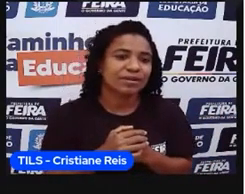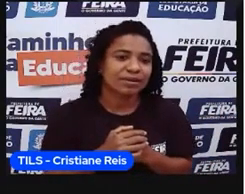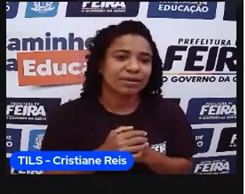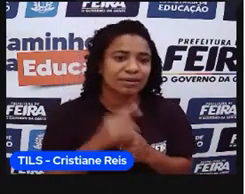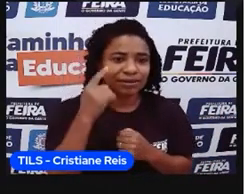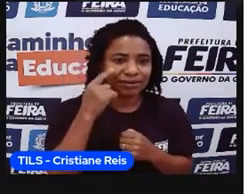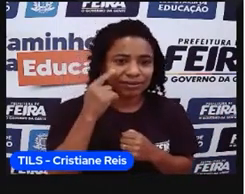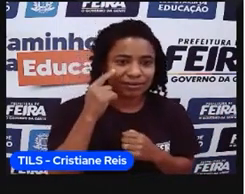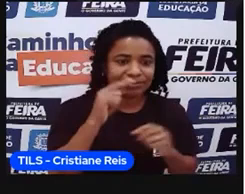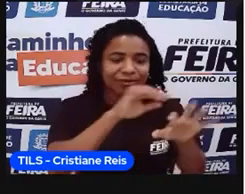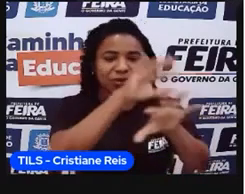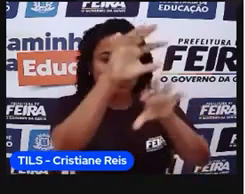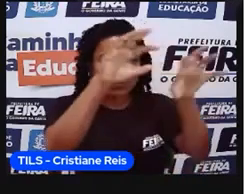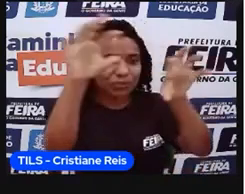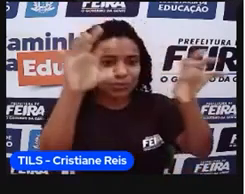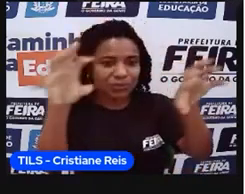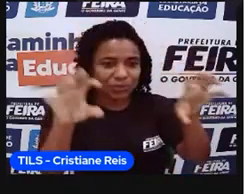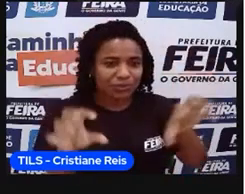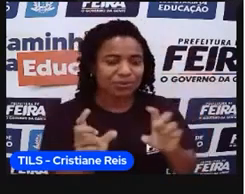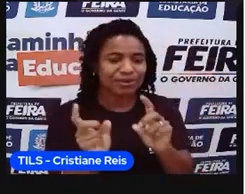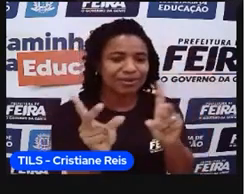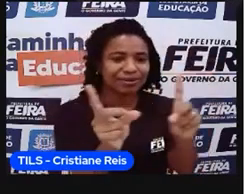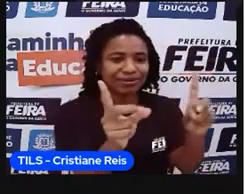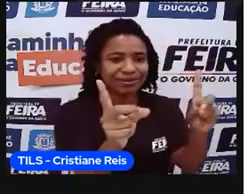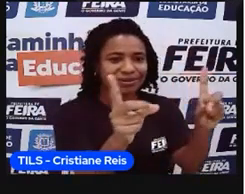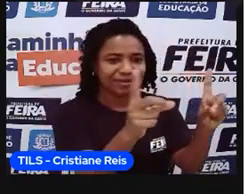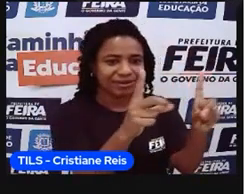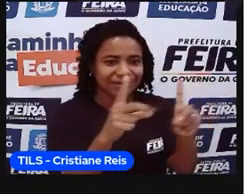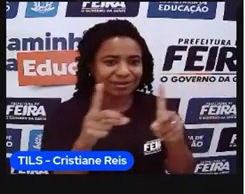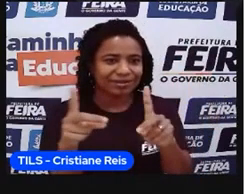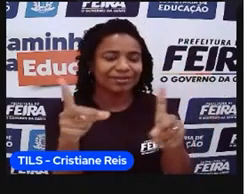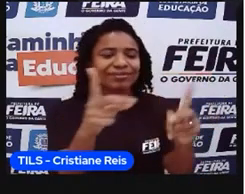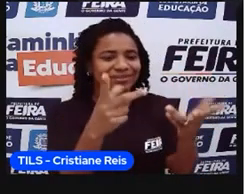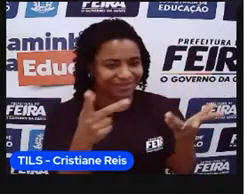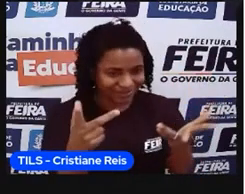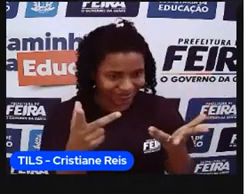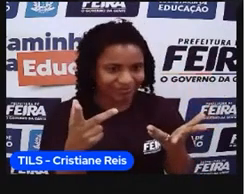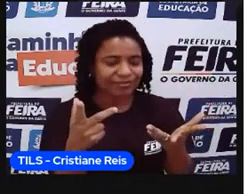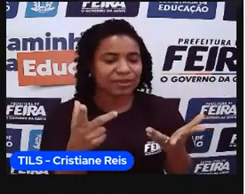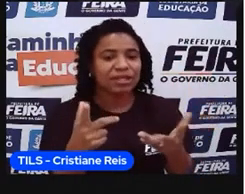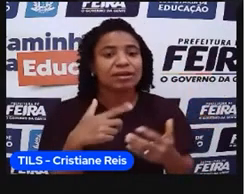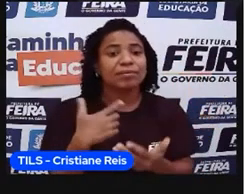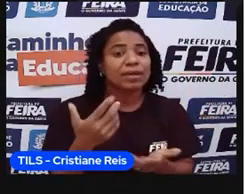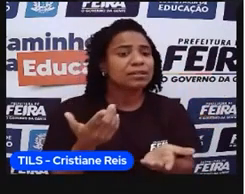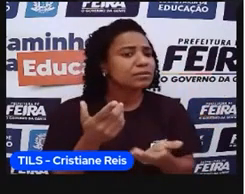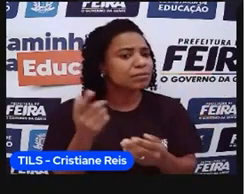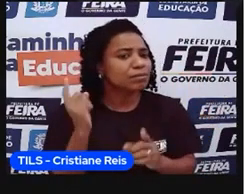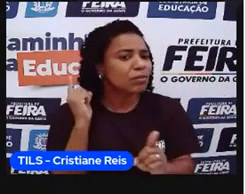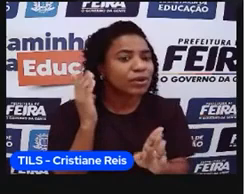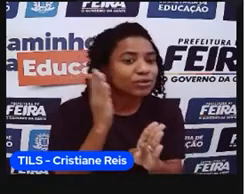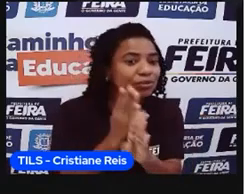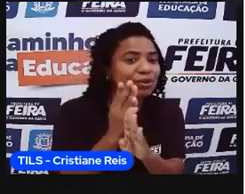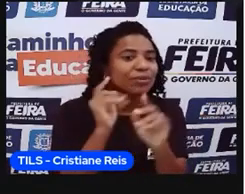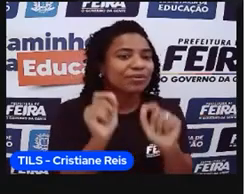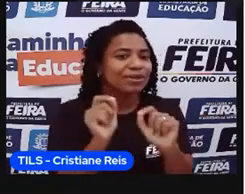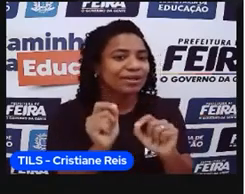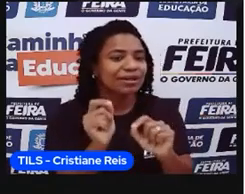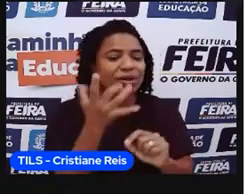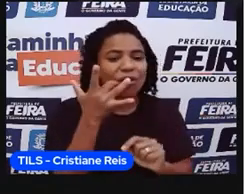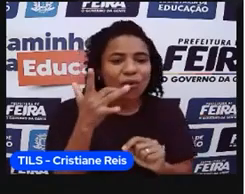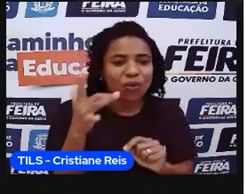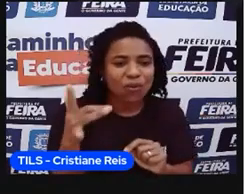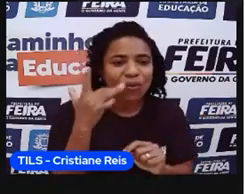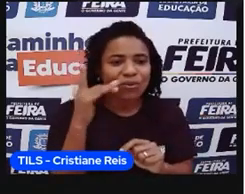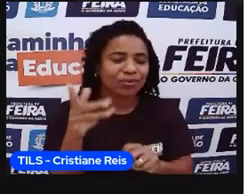nessa região das drogas do sertão, mas agora, né, já que se falava da mineração, né, do ouro e da prata, que era que o